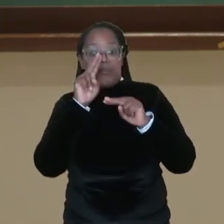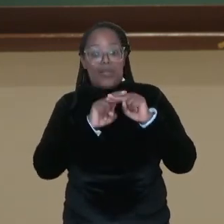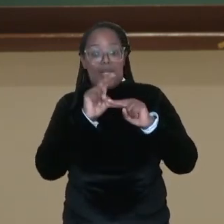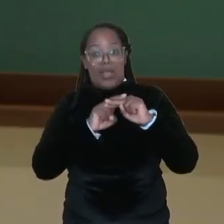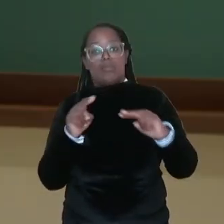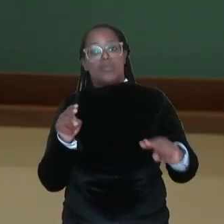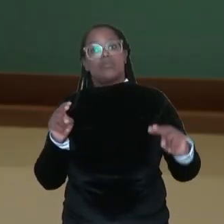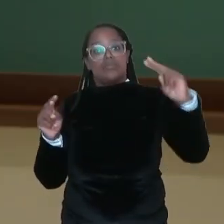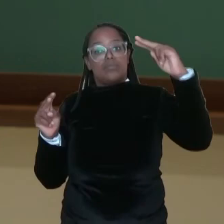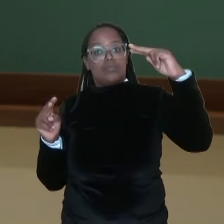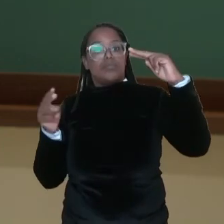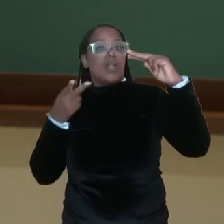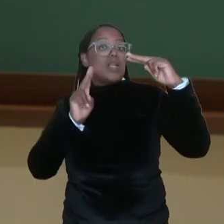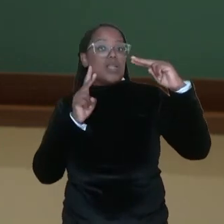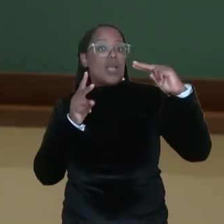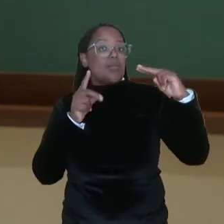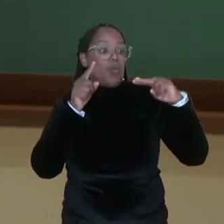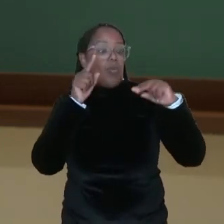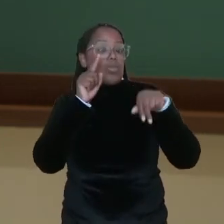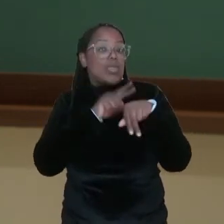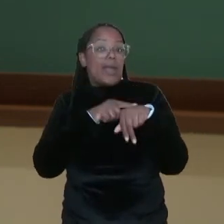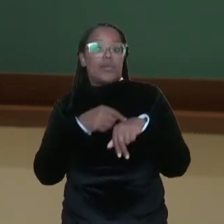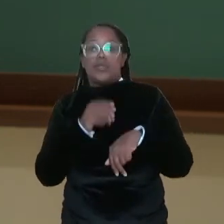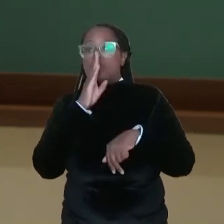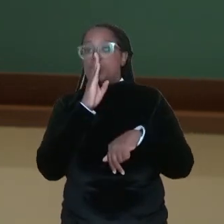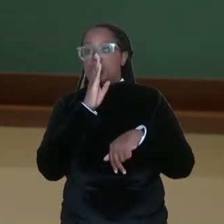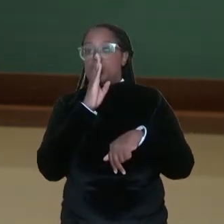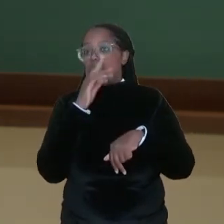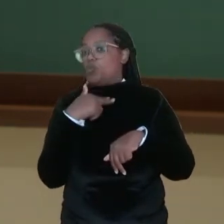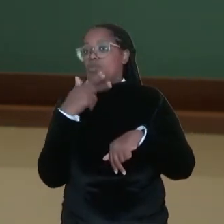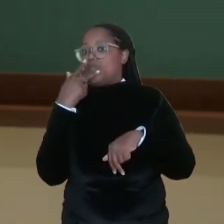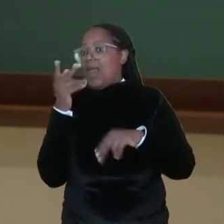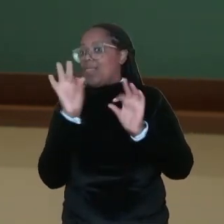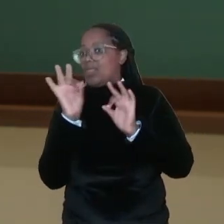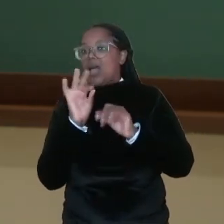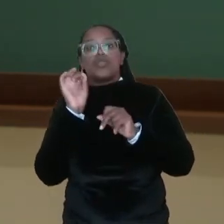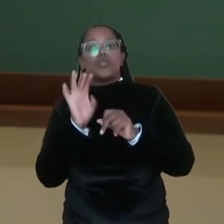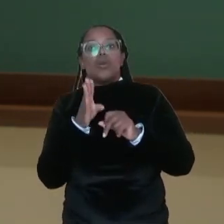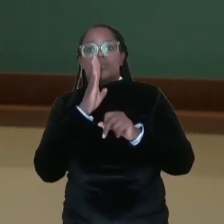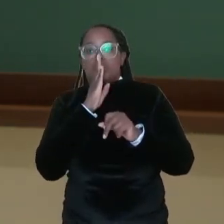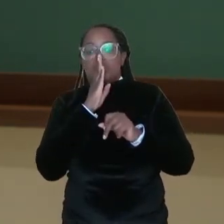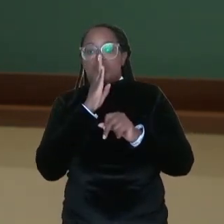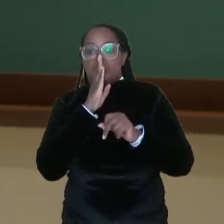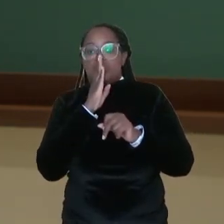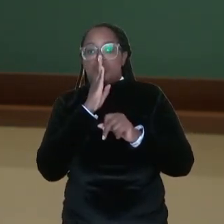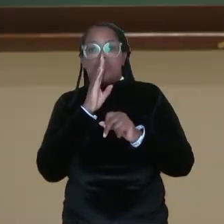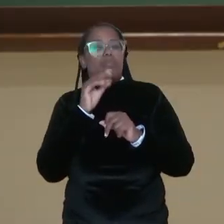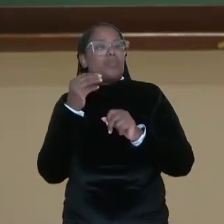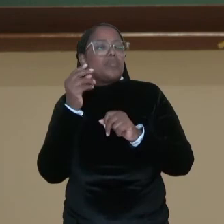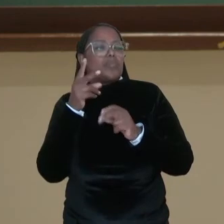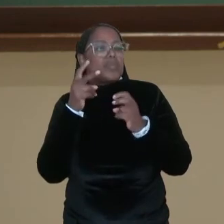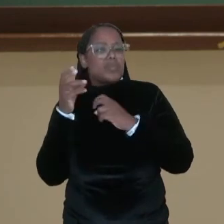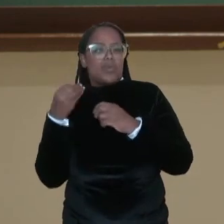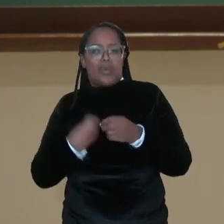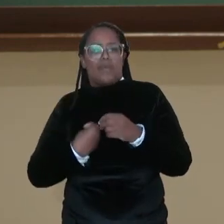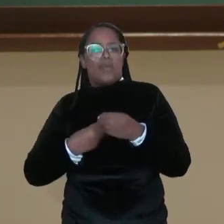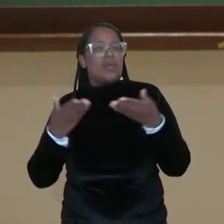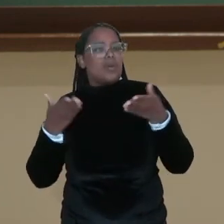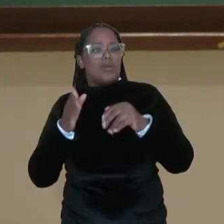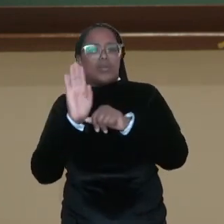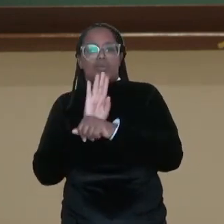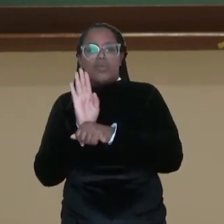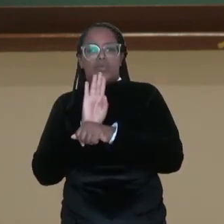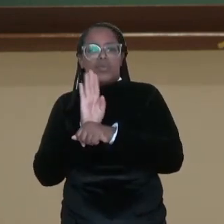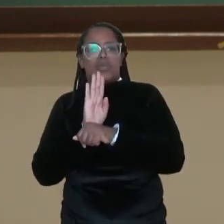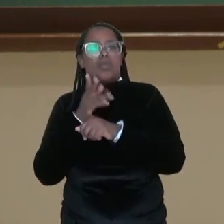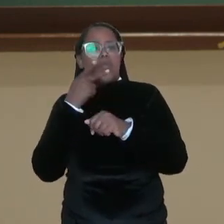compartilham minutos de silêncio e contemplação apenas se olhando e as percepções da vida. Nesse vídeo nós falamos